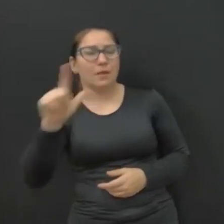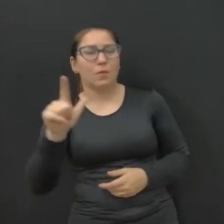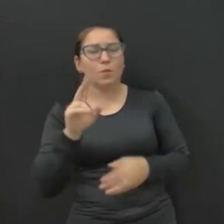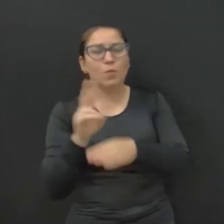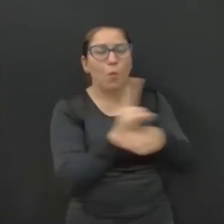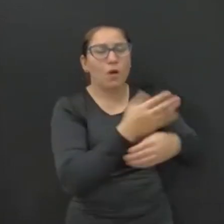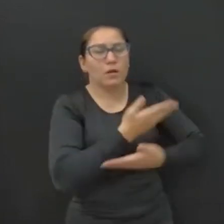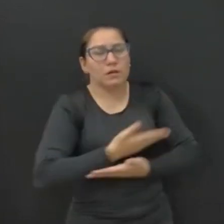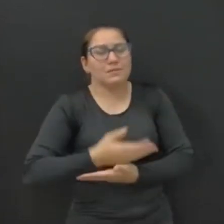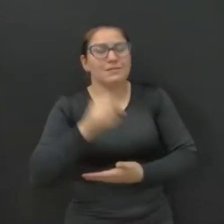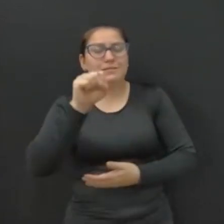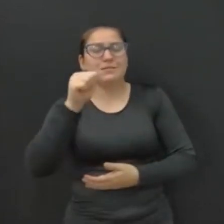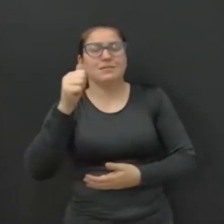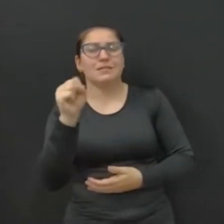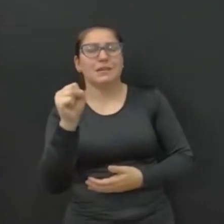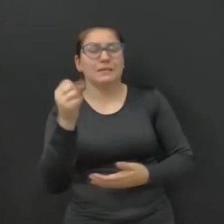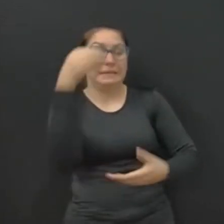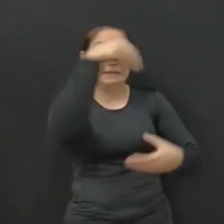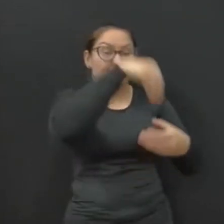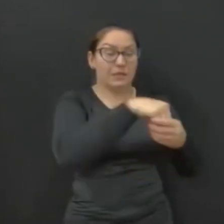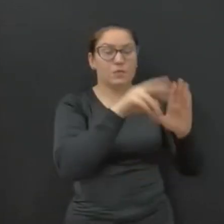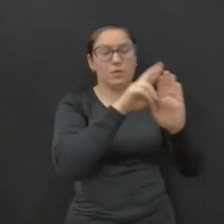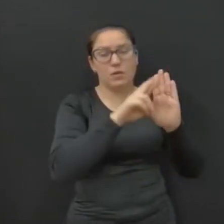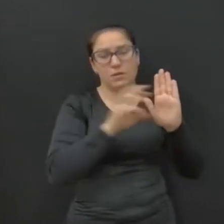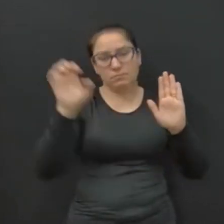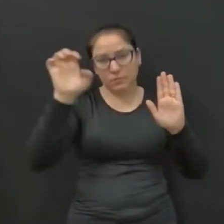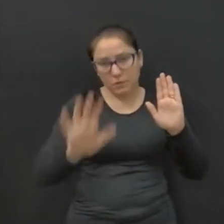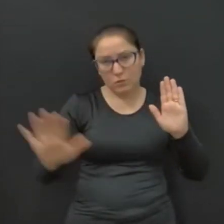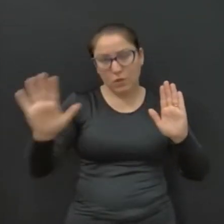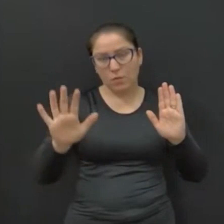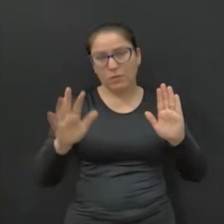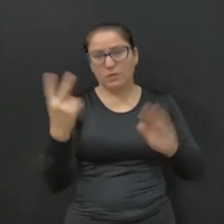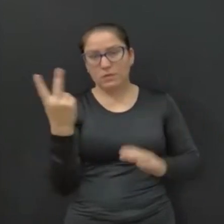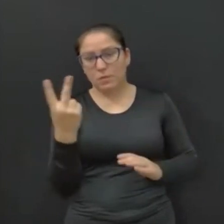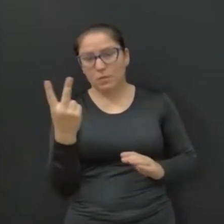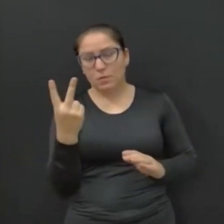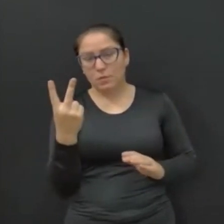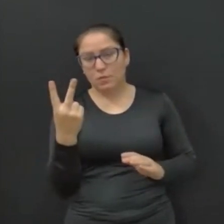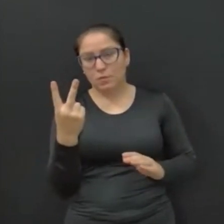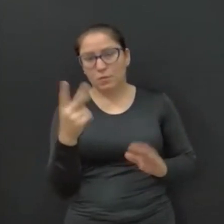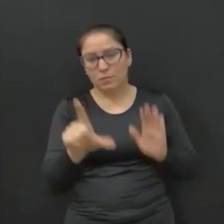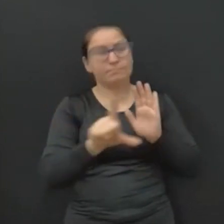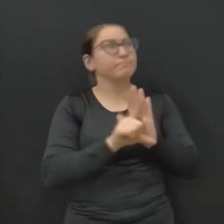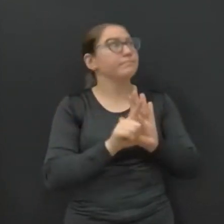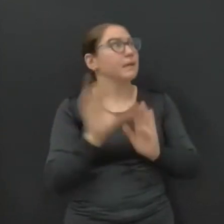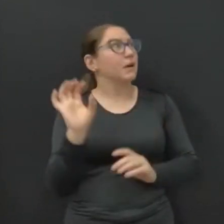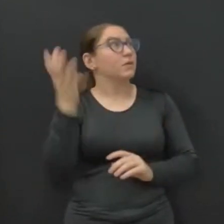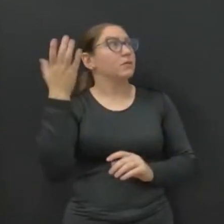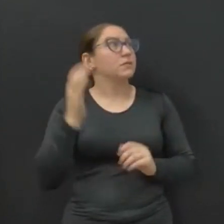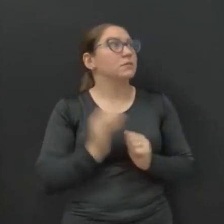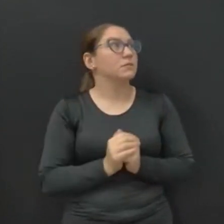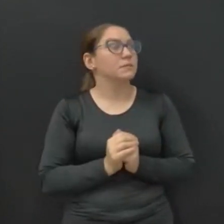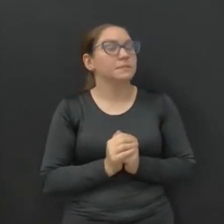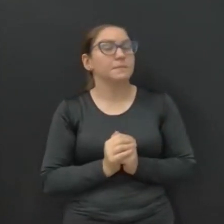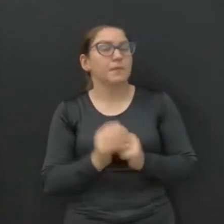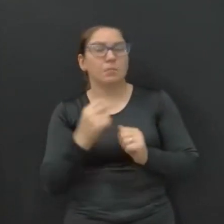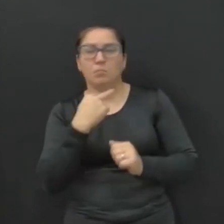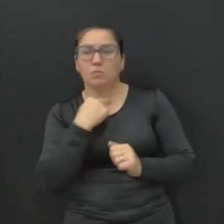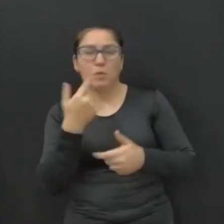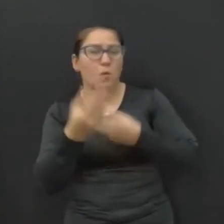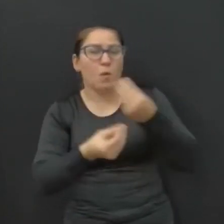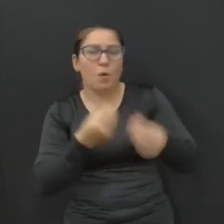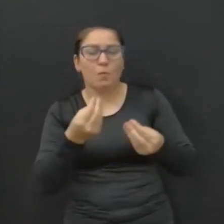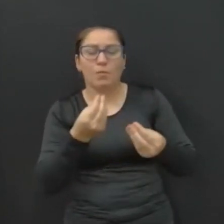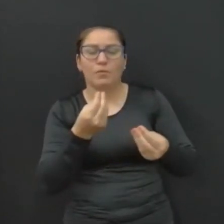do SAS dentro da regional. E, segundo, que não há legalidade para que isso aconteça. Então, nós não vamos aceitar